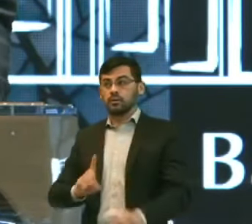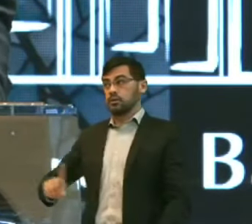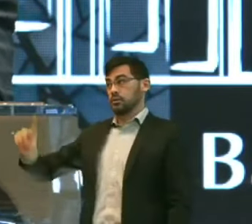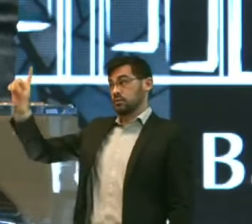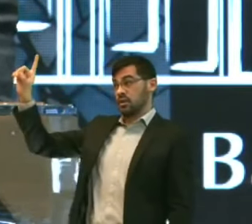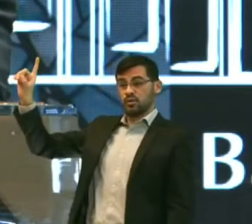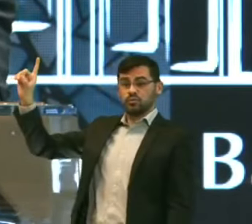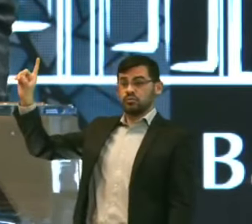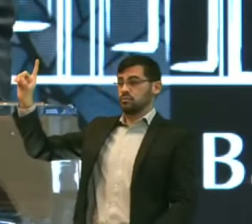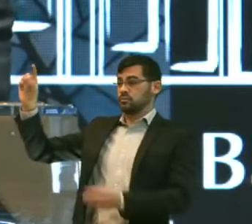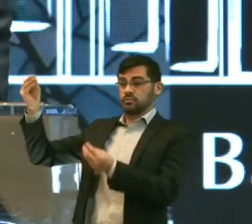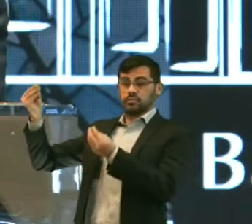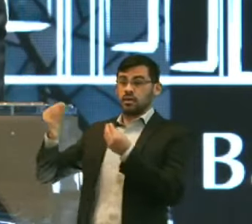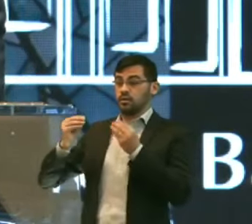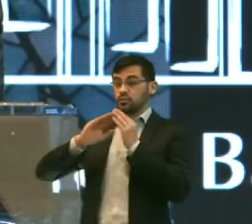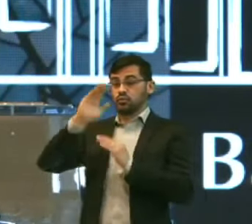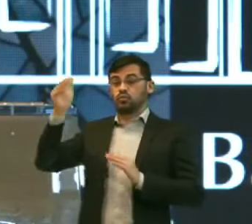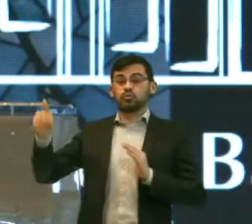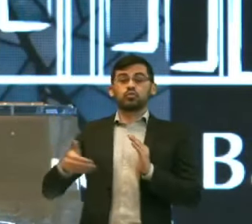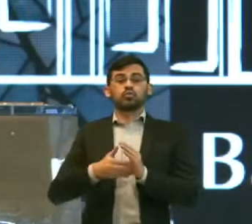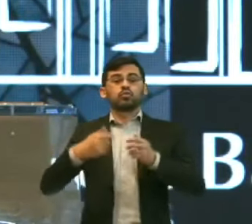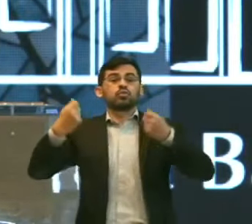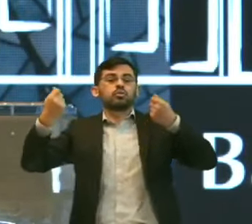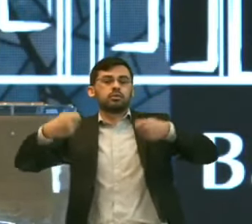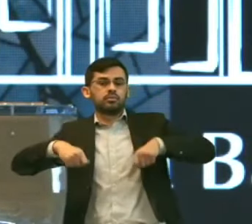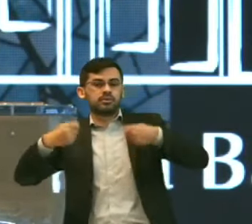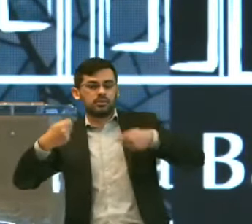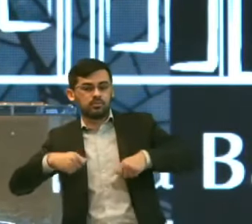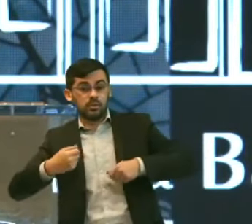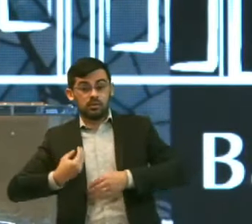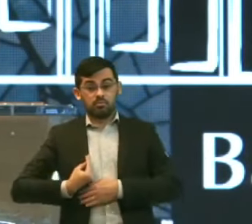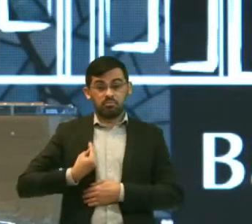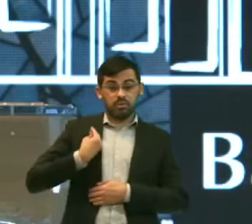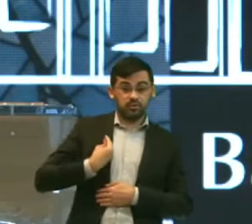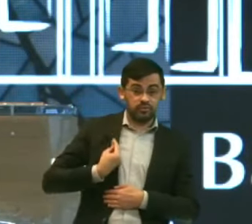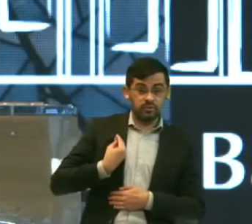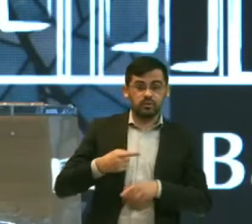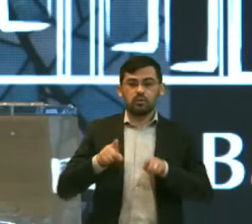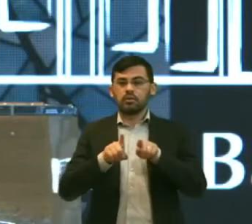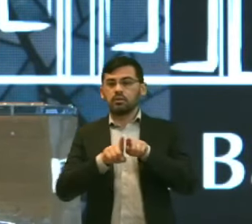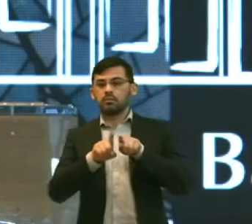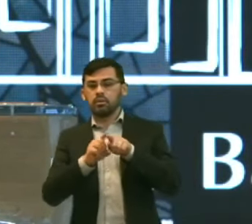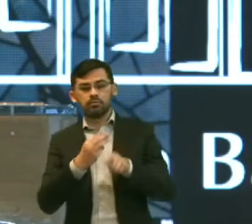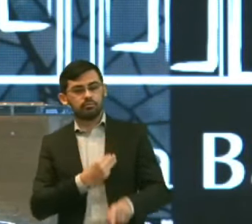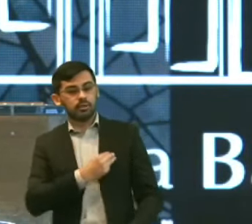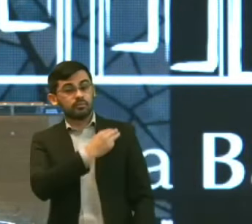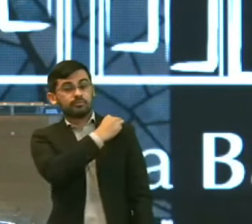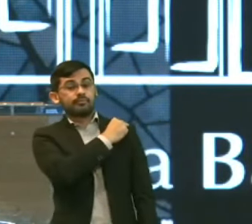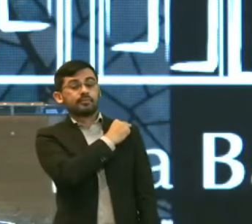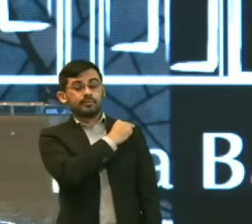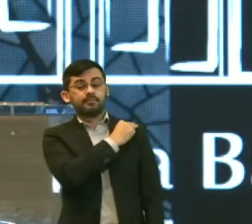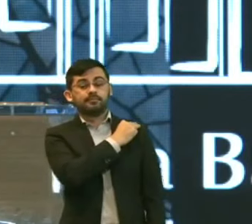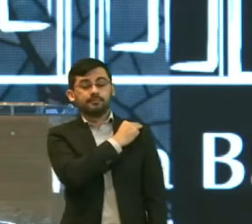Supre Que for Necessário Tanto Para a vida Quanto para o próprio Ministério